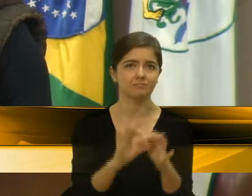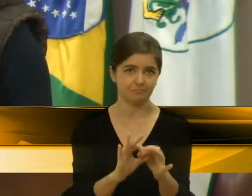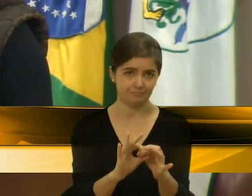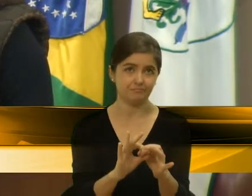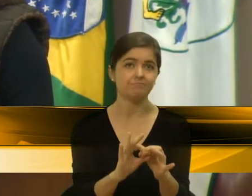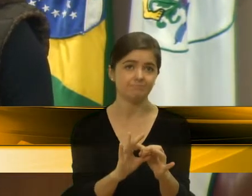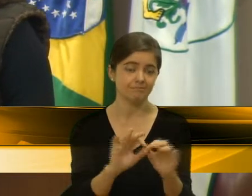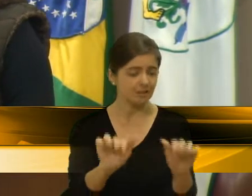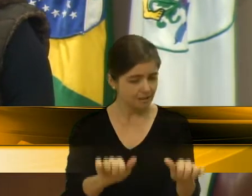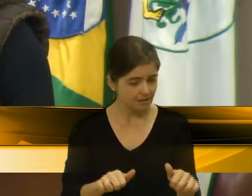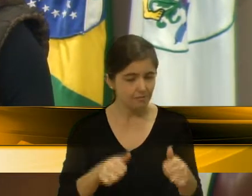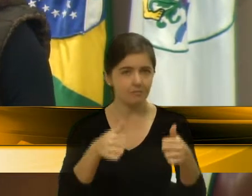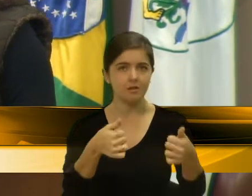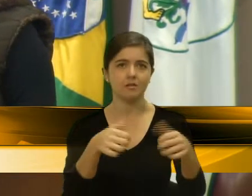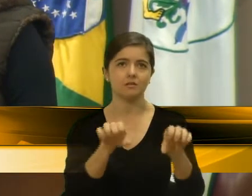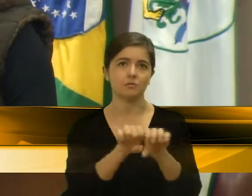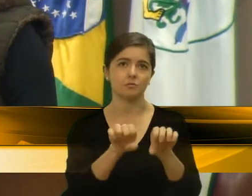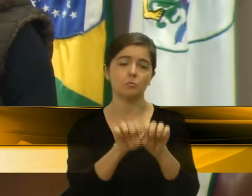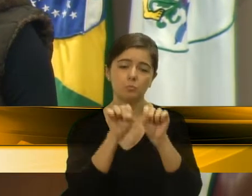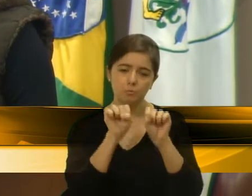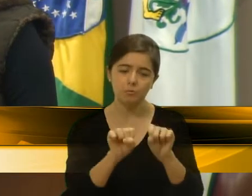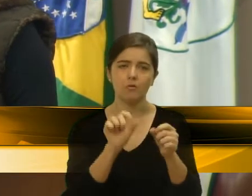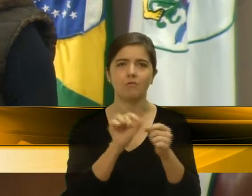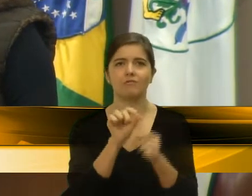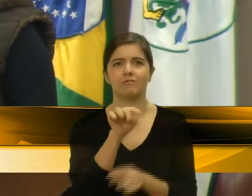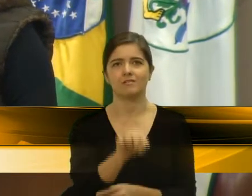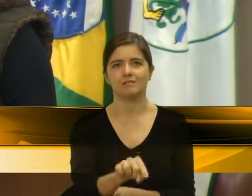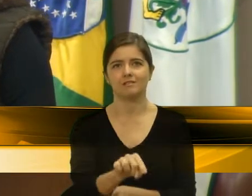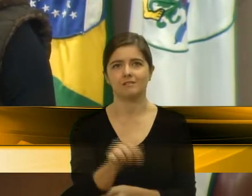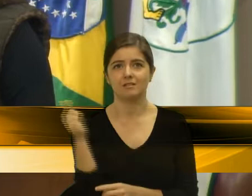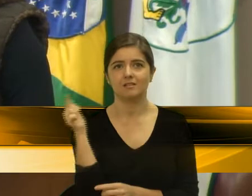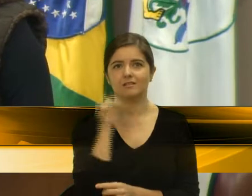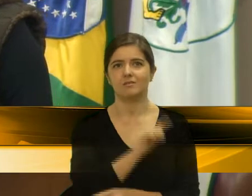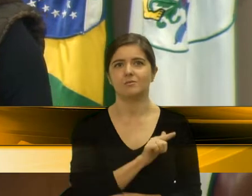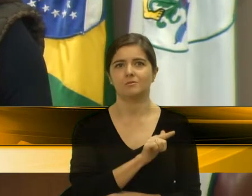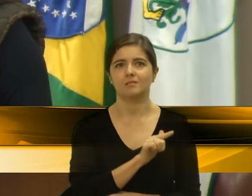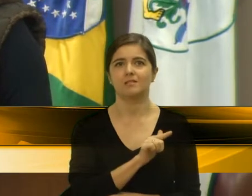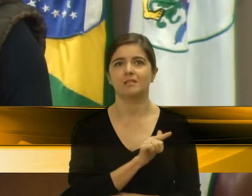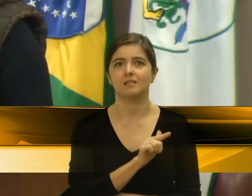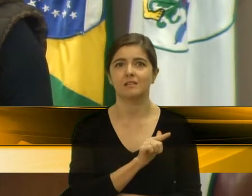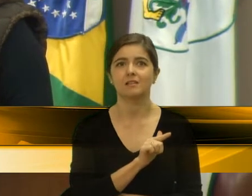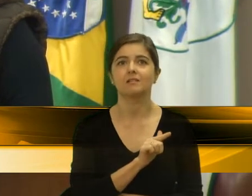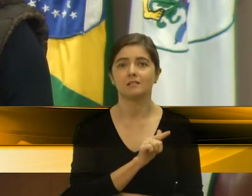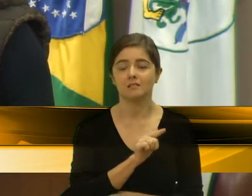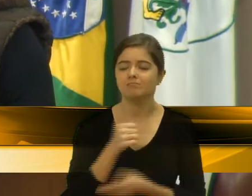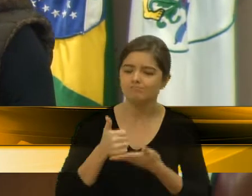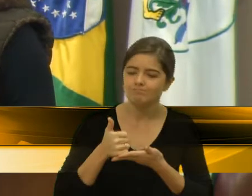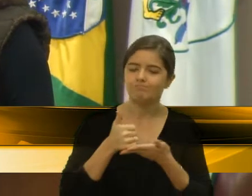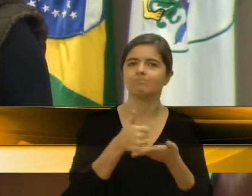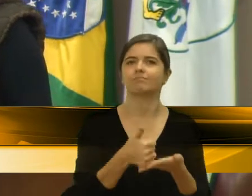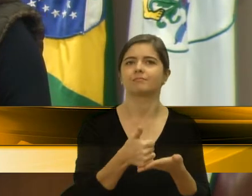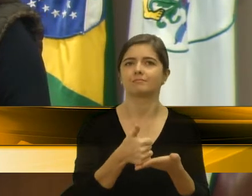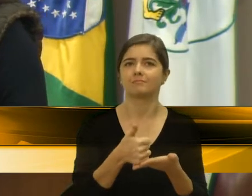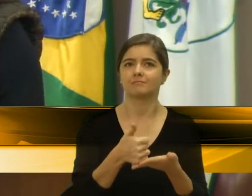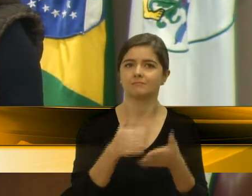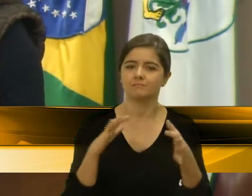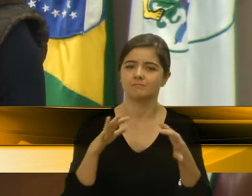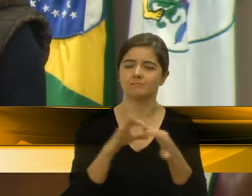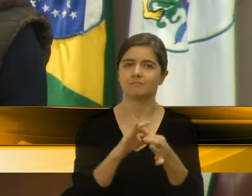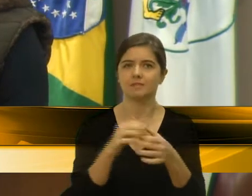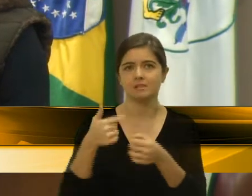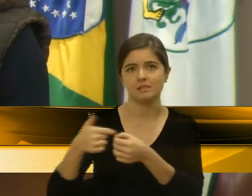melhorias de infraestrutura podem ser conseguidas através desse apoio com as demais cidades.